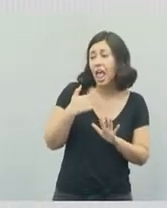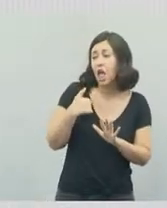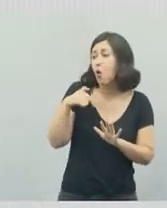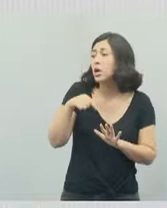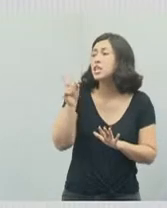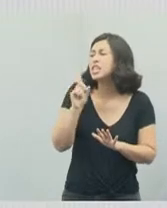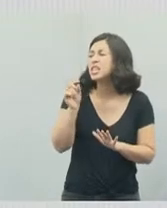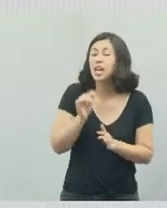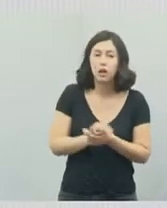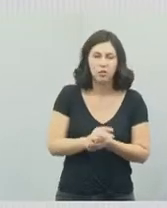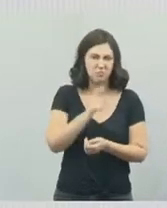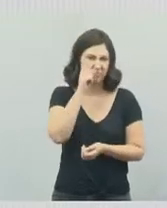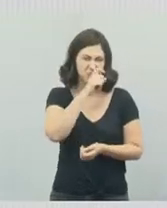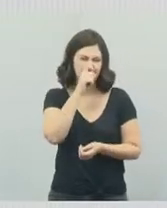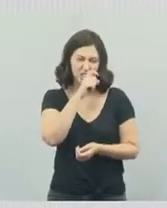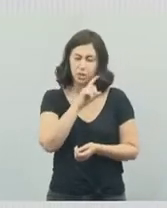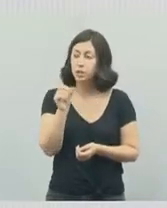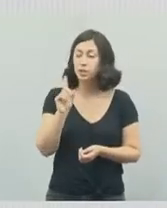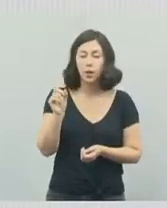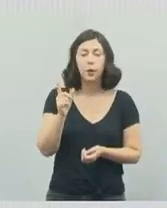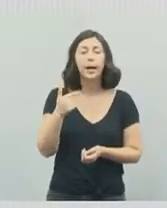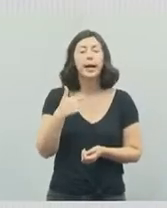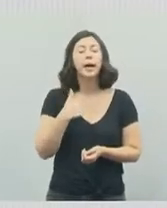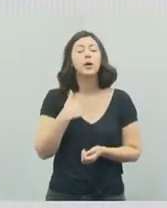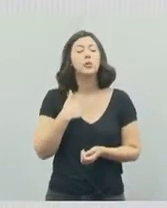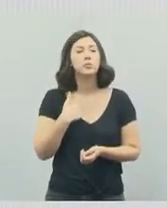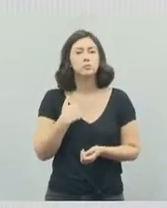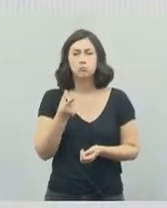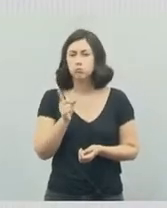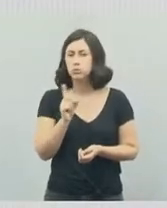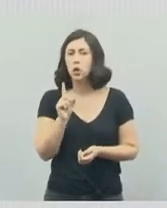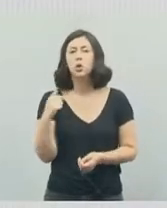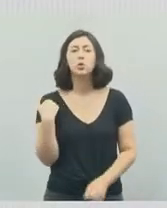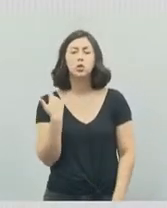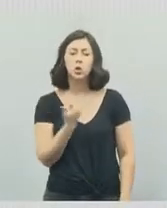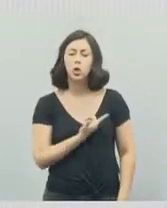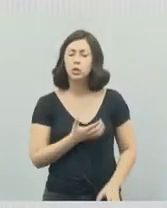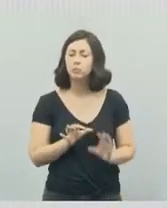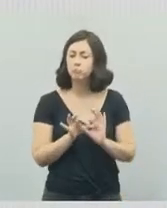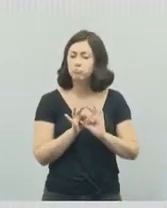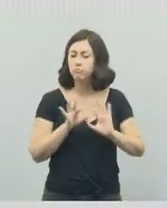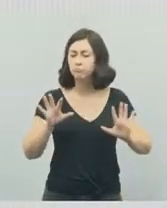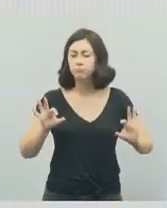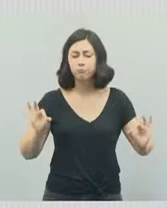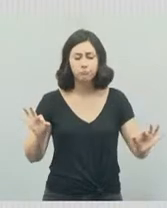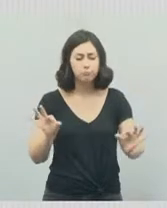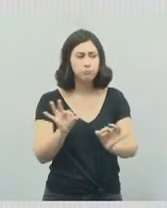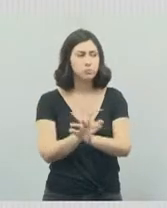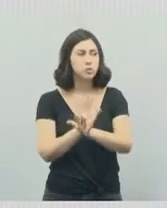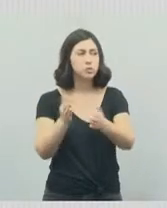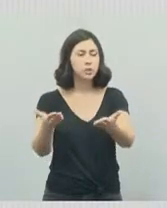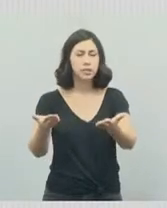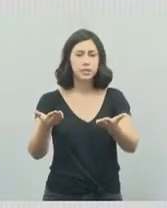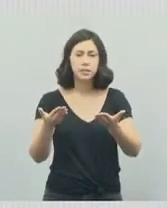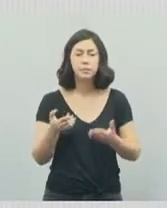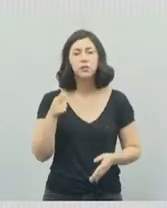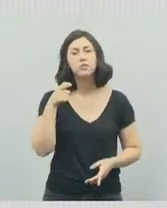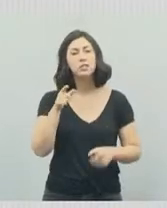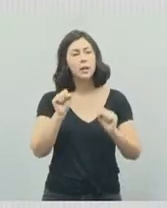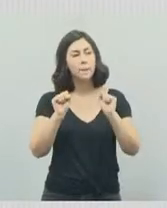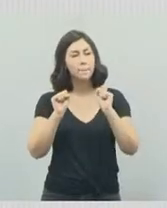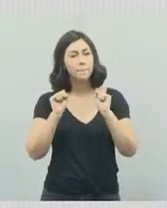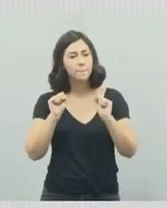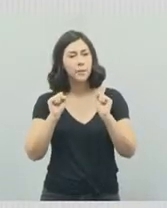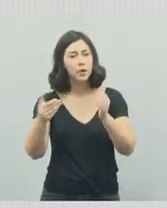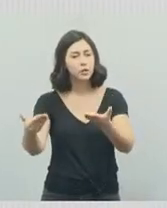quer dizer, ah, fala que eu não estou, não, negativo, nós estamos sempre pronto para atender, você pode vir,